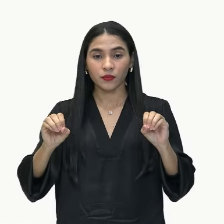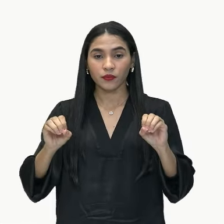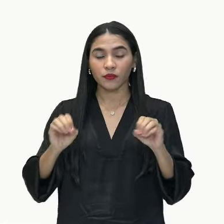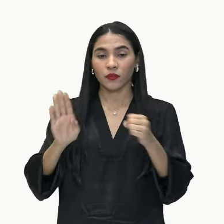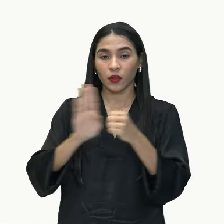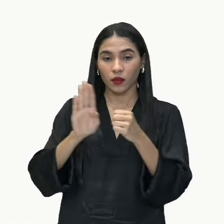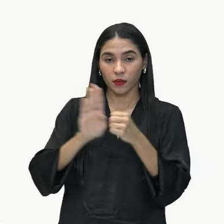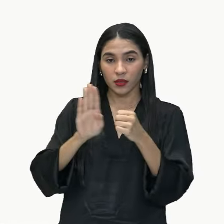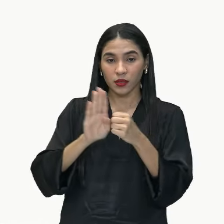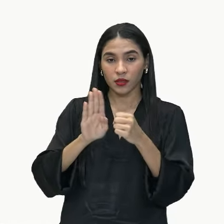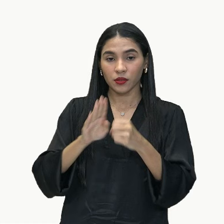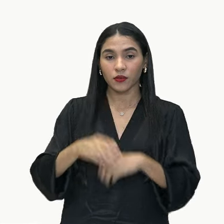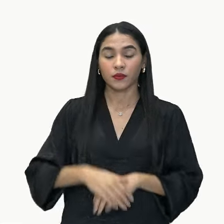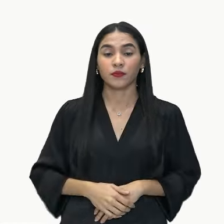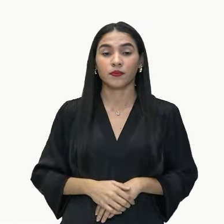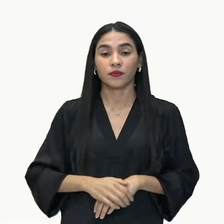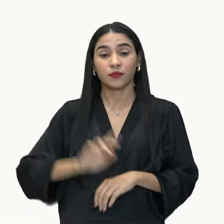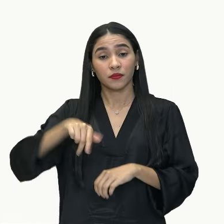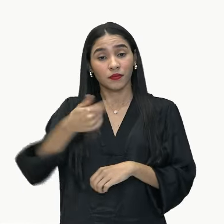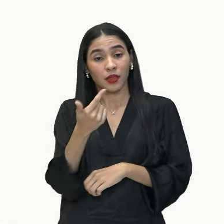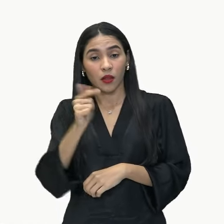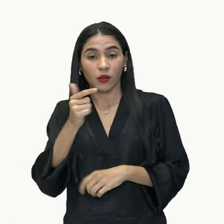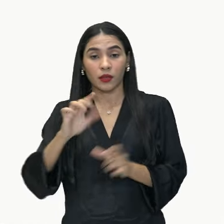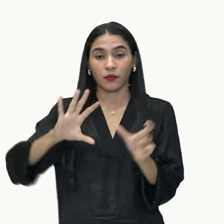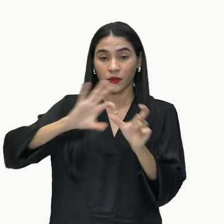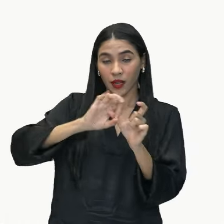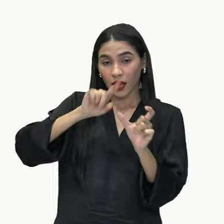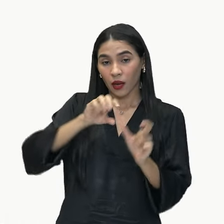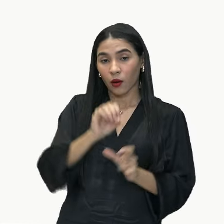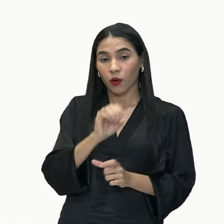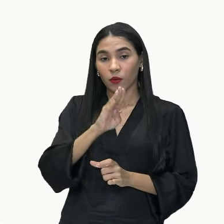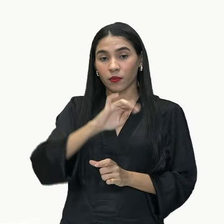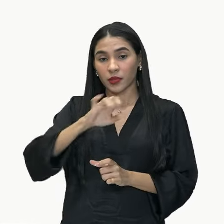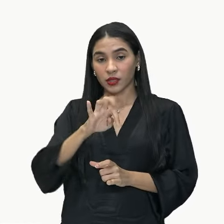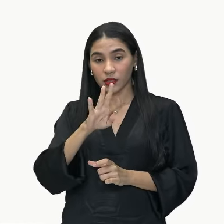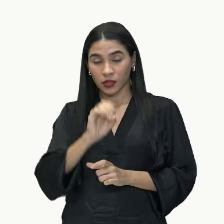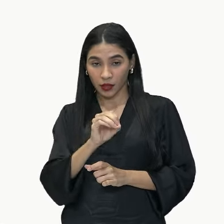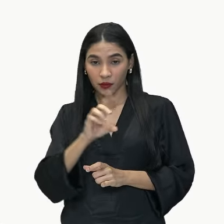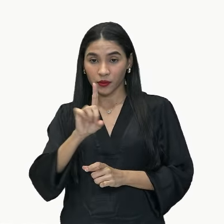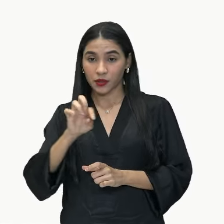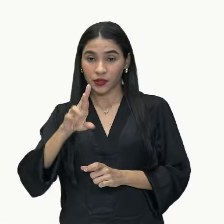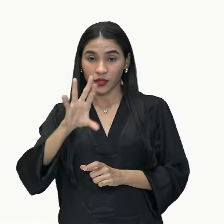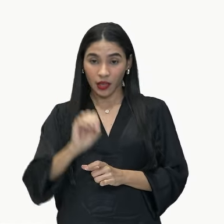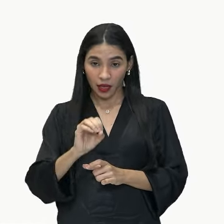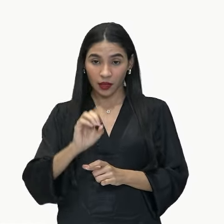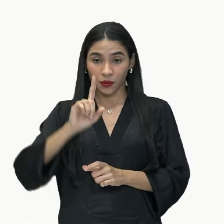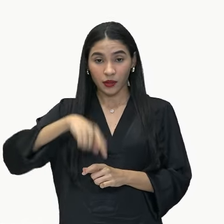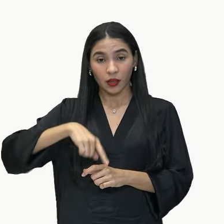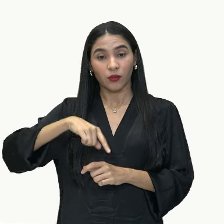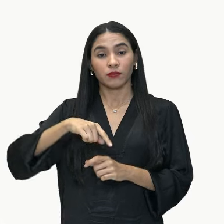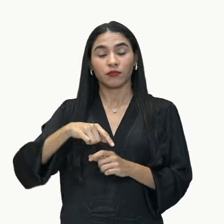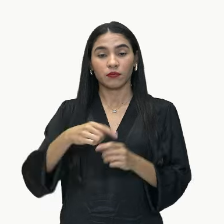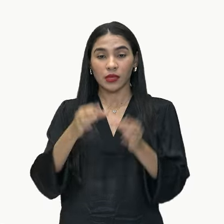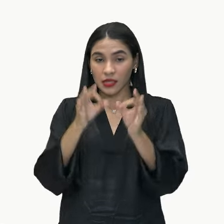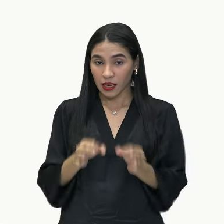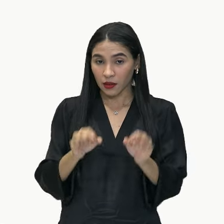substantivo e, sem preposição, então ele é um objeto direto, ok? E aí o sentido está ré de guardar.